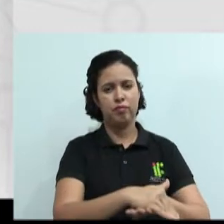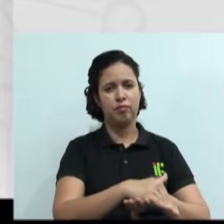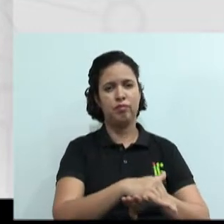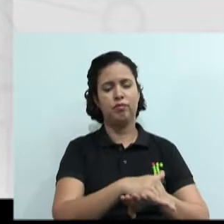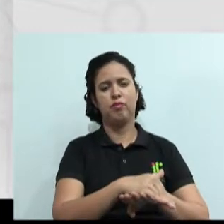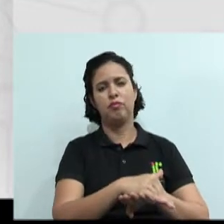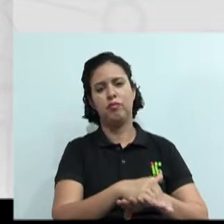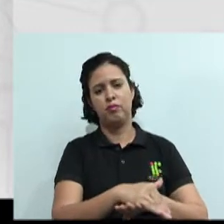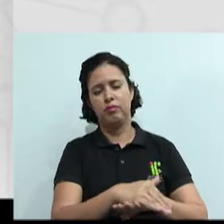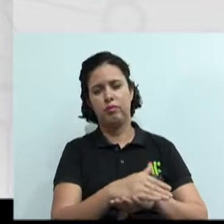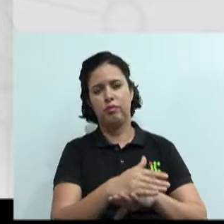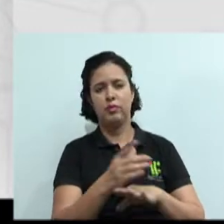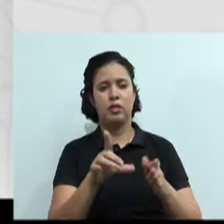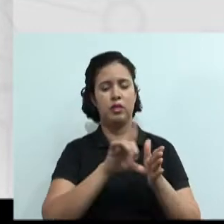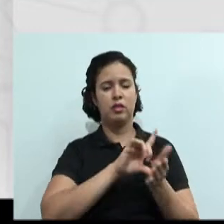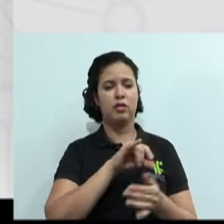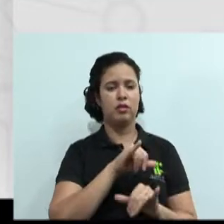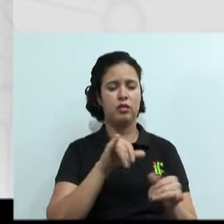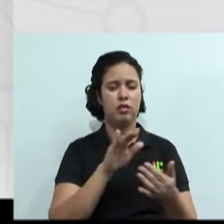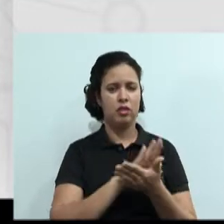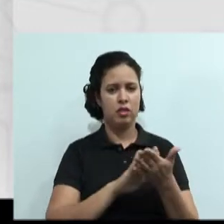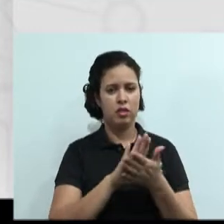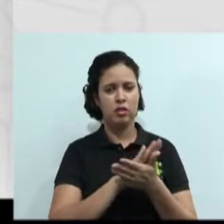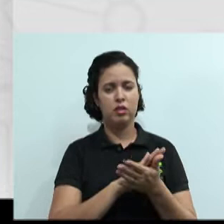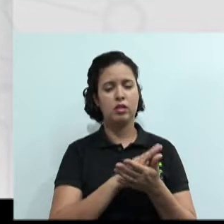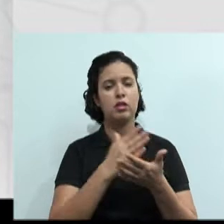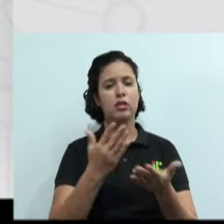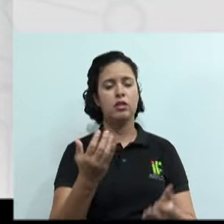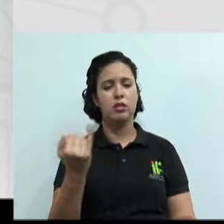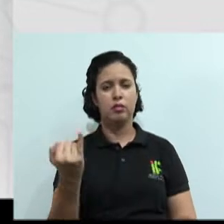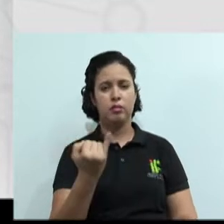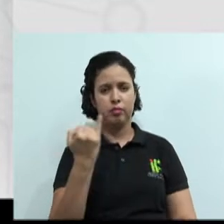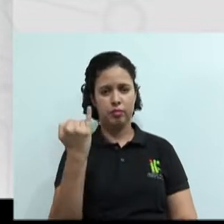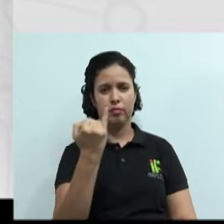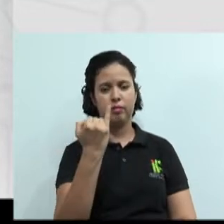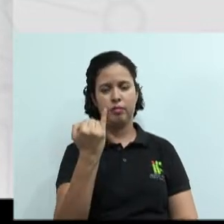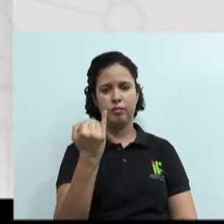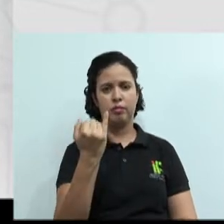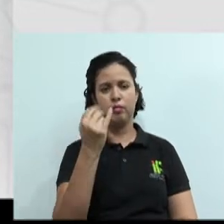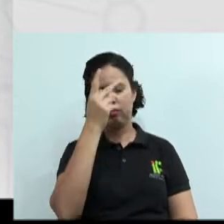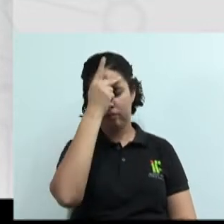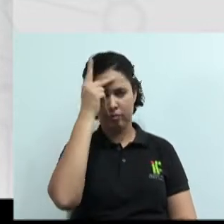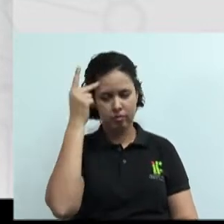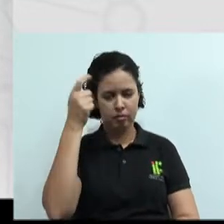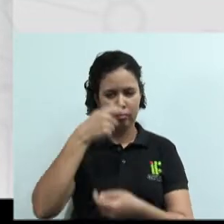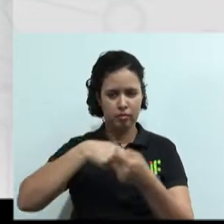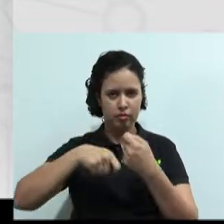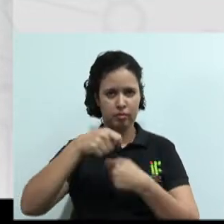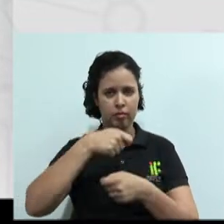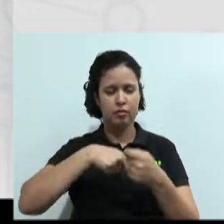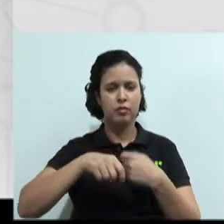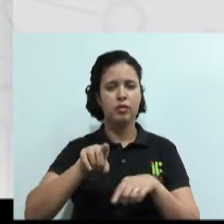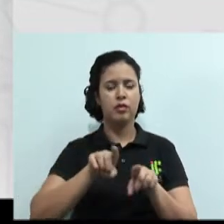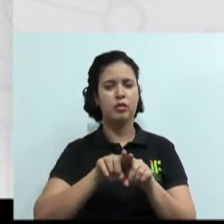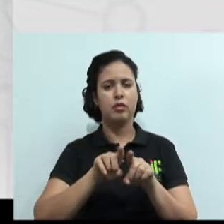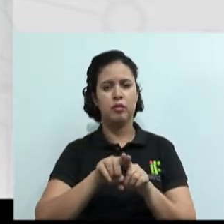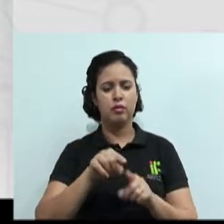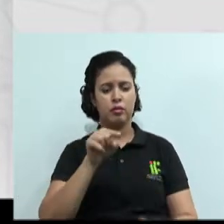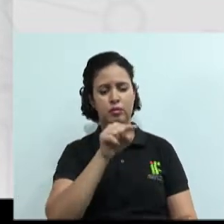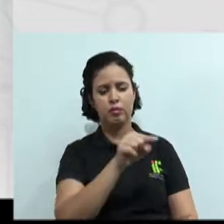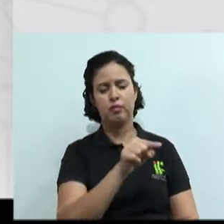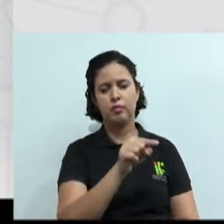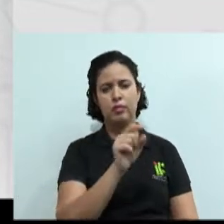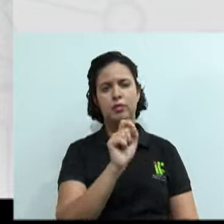um aviso prévio. Então, percebam aí a importância, tanto para os negociadores, como para outra parte, de